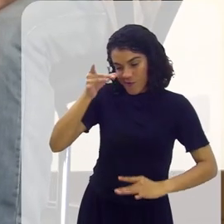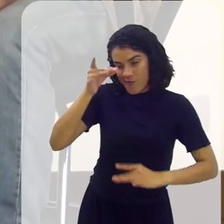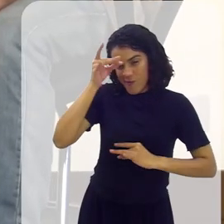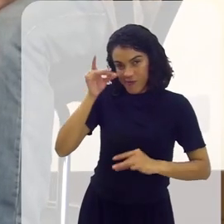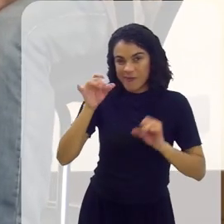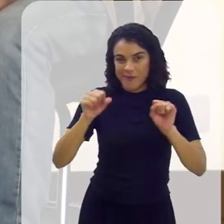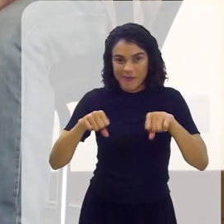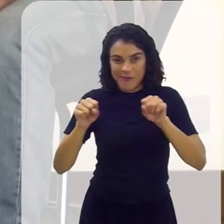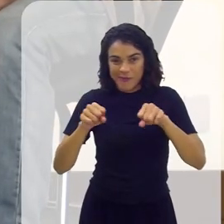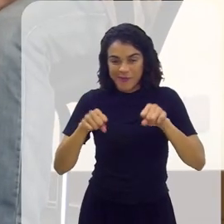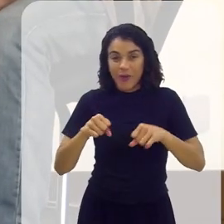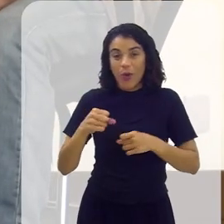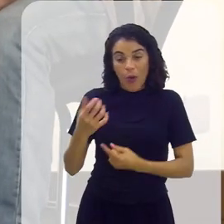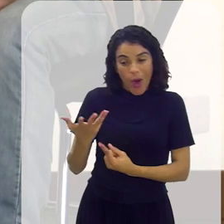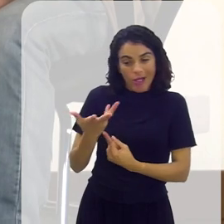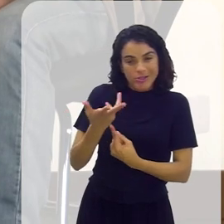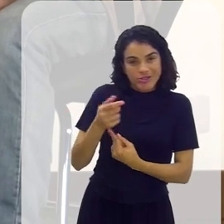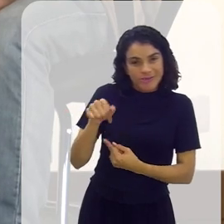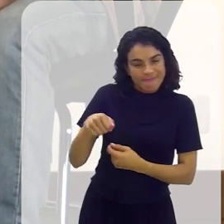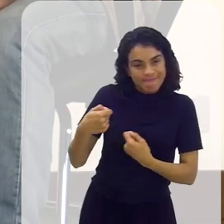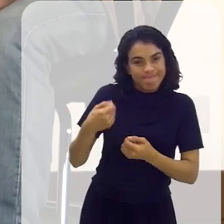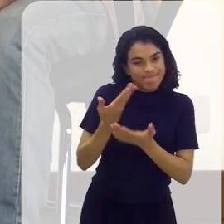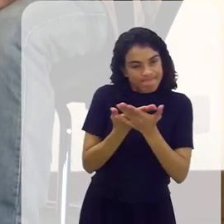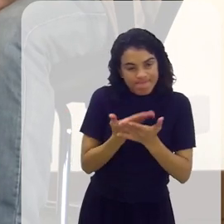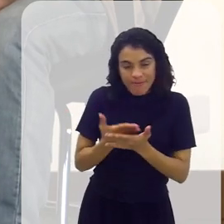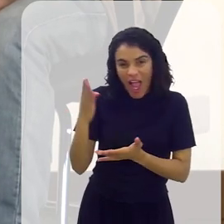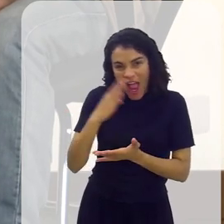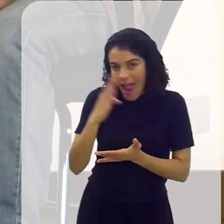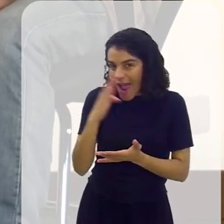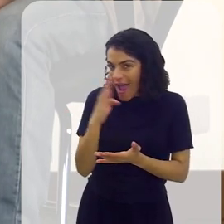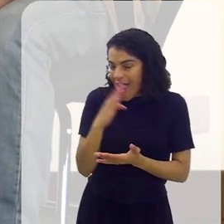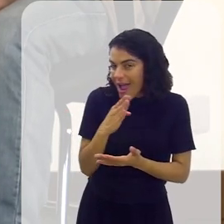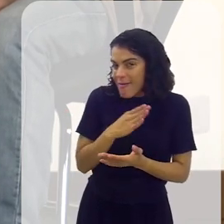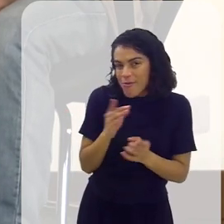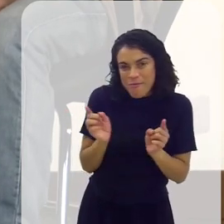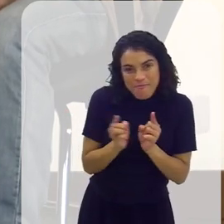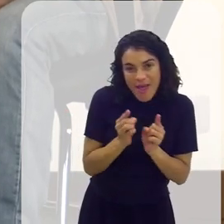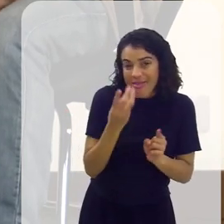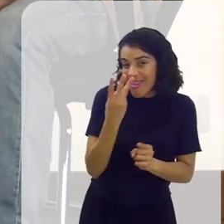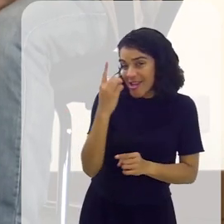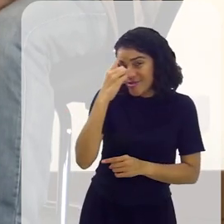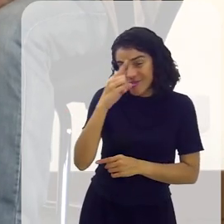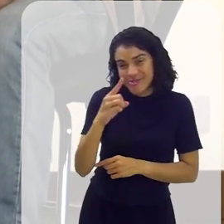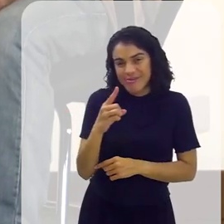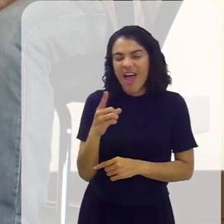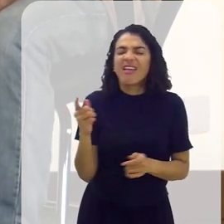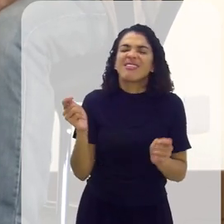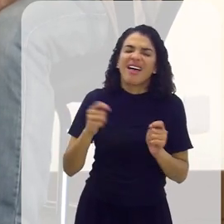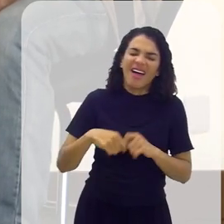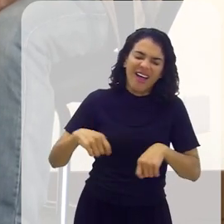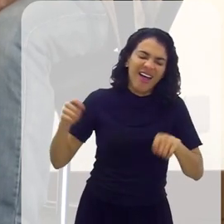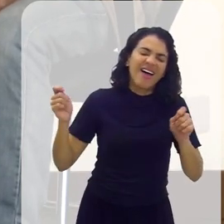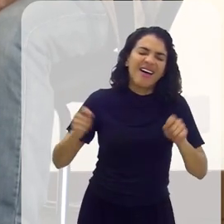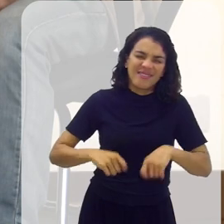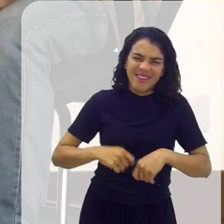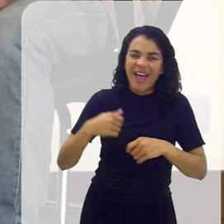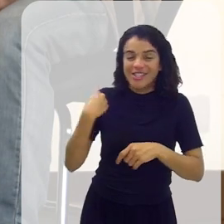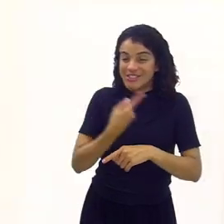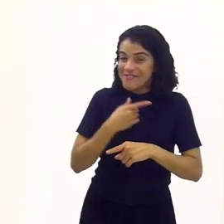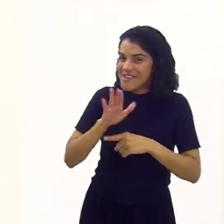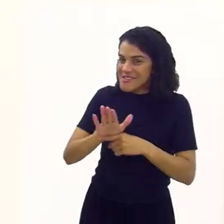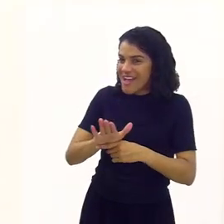religião. Porque senão são lindos. O artista vai ter que estudar correndo ali, porque são apenas três dias. Vamos ajudar.